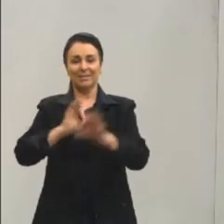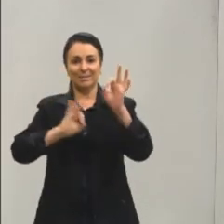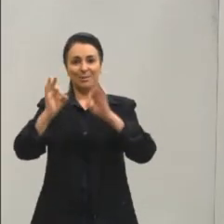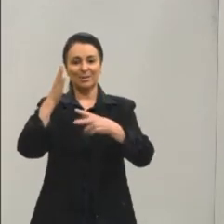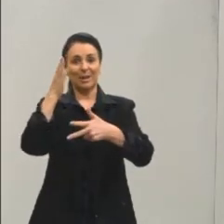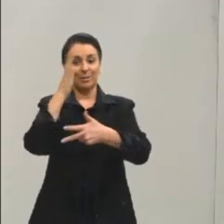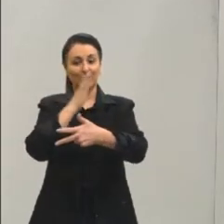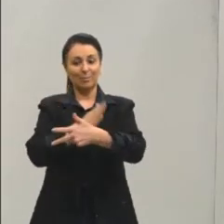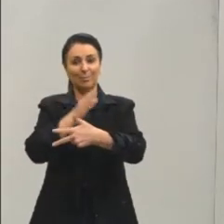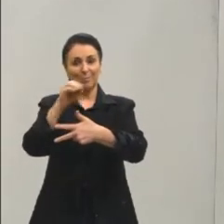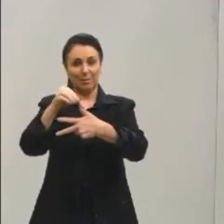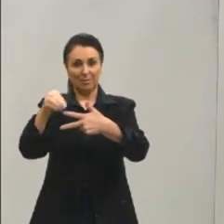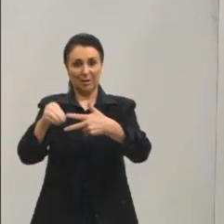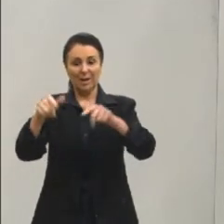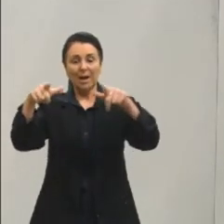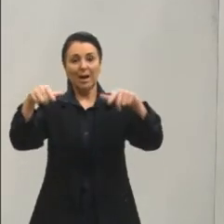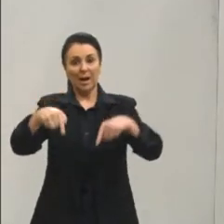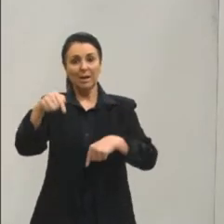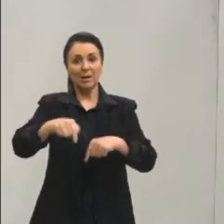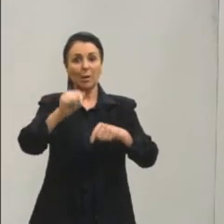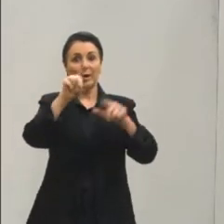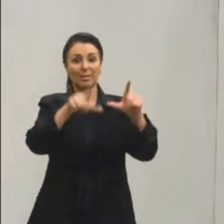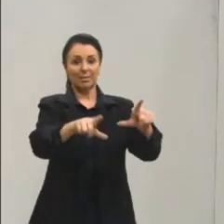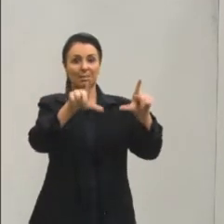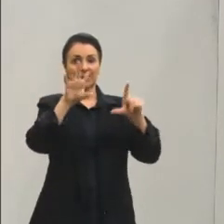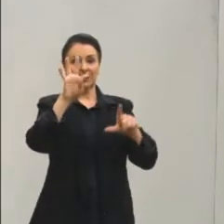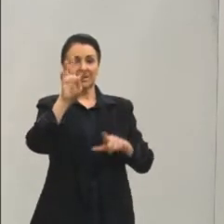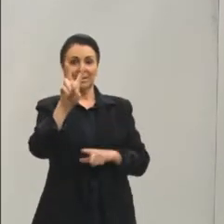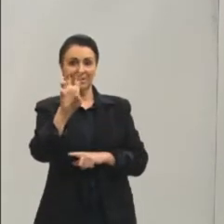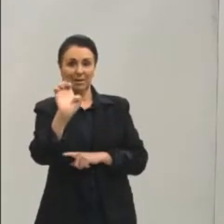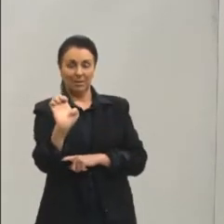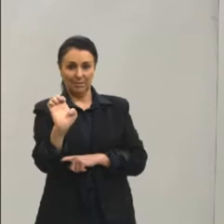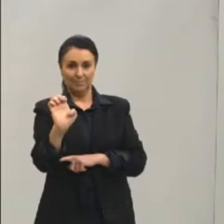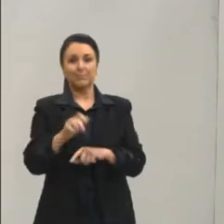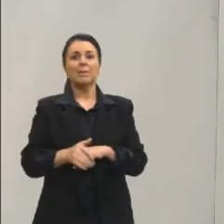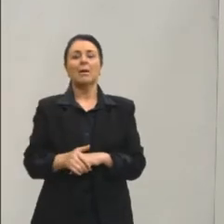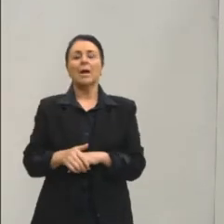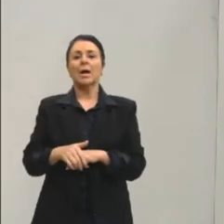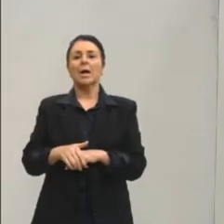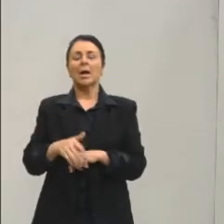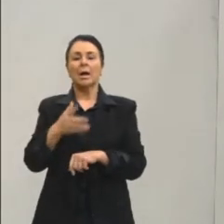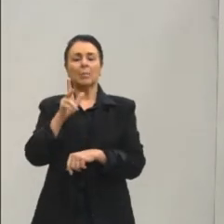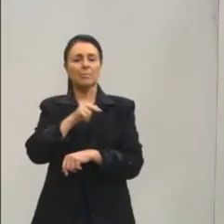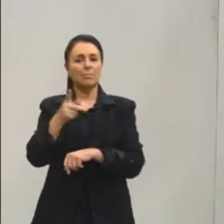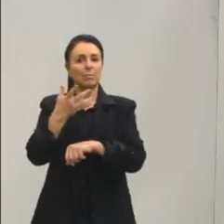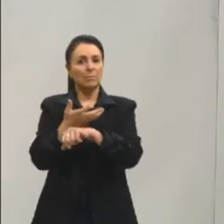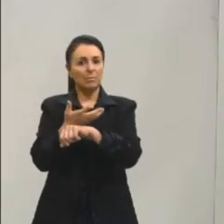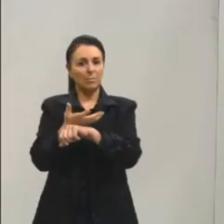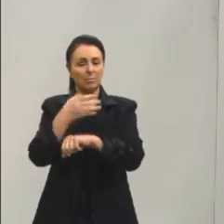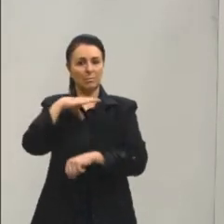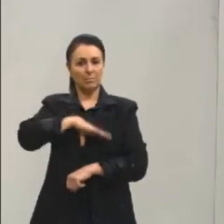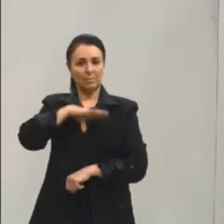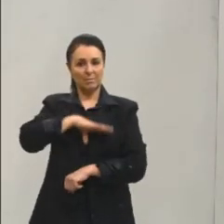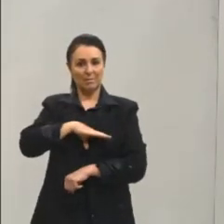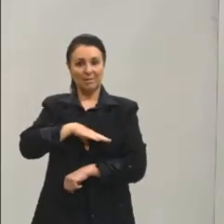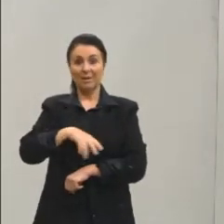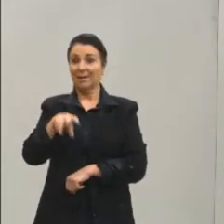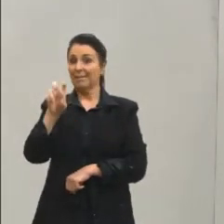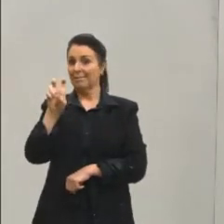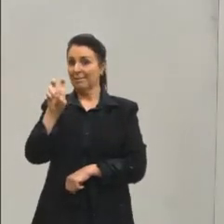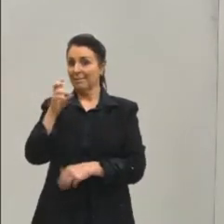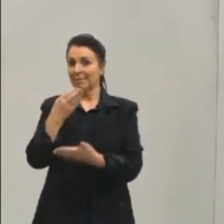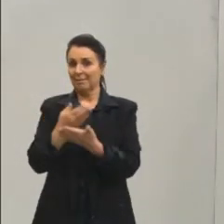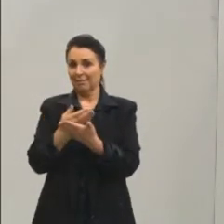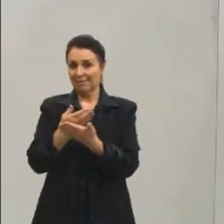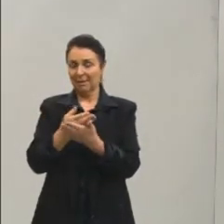Estou aqui nos estúdios da TVE, trabalho com vocês o componente curricular de língua portuguesa. Chegamos à nossa quinta aula do